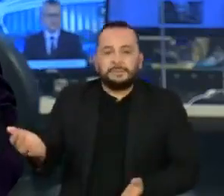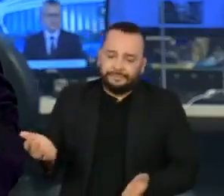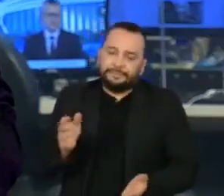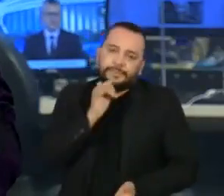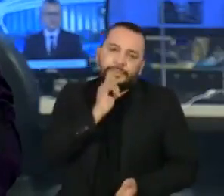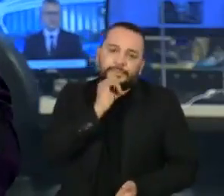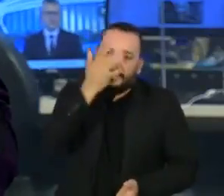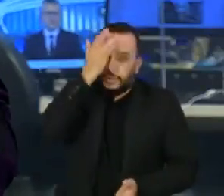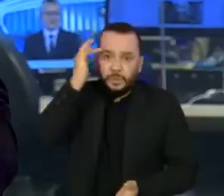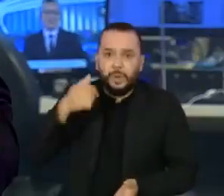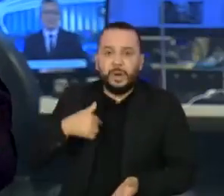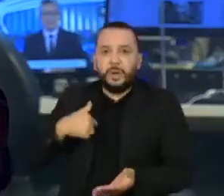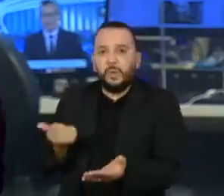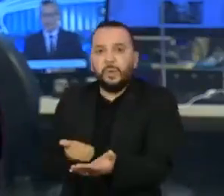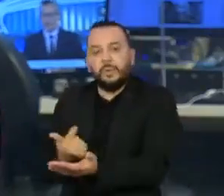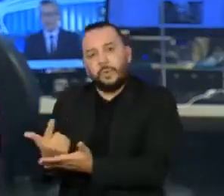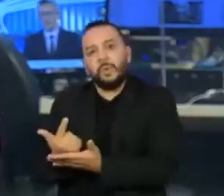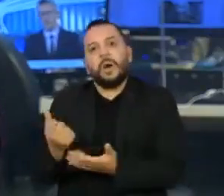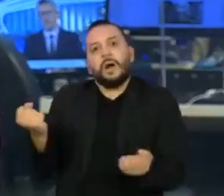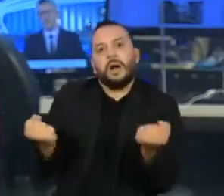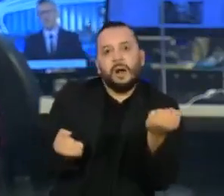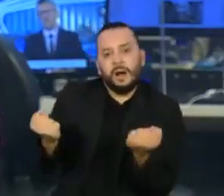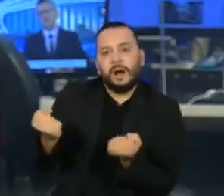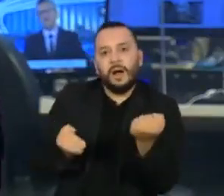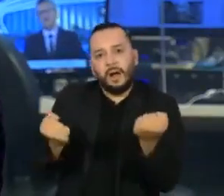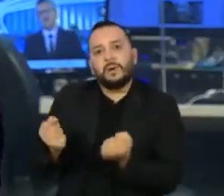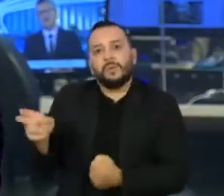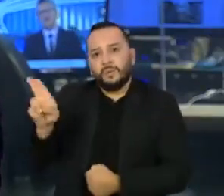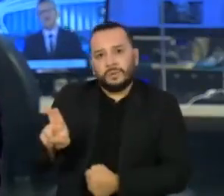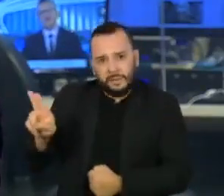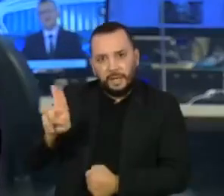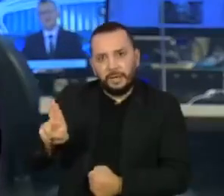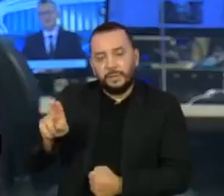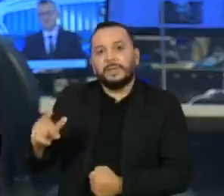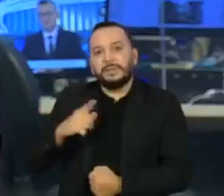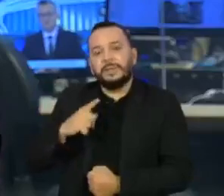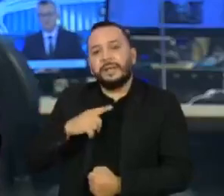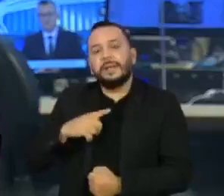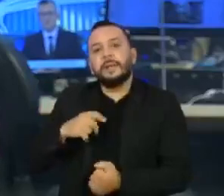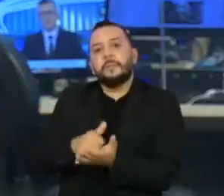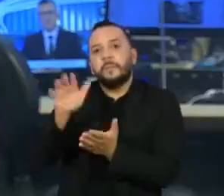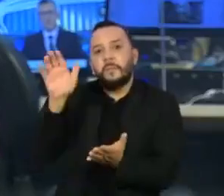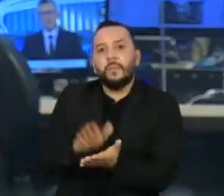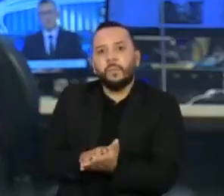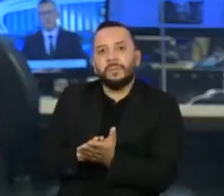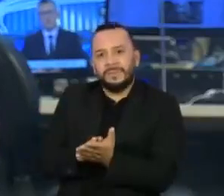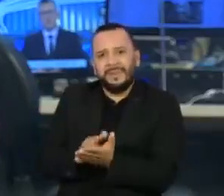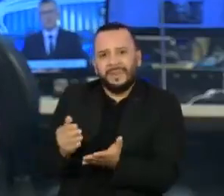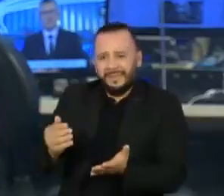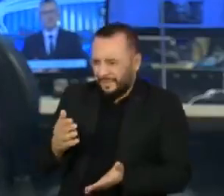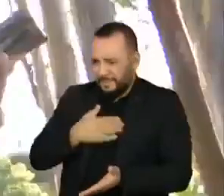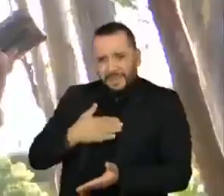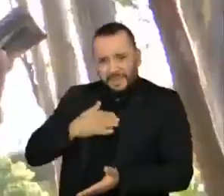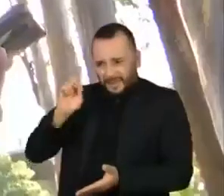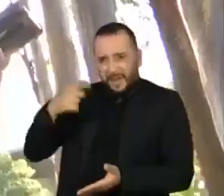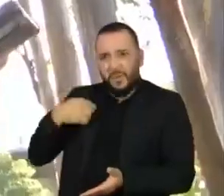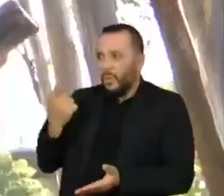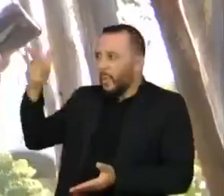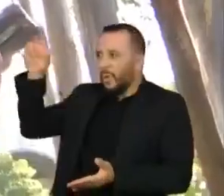um carro usado no ano passado relata ter recebido multas no próprio nome por infrações cometidas pelo antigo dono.